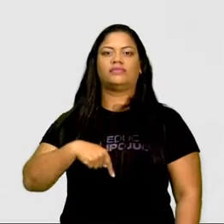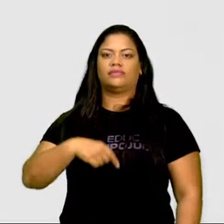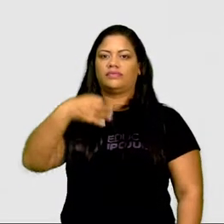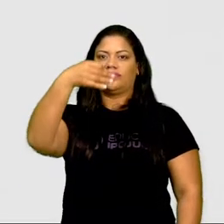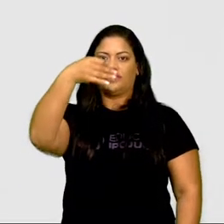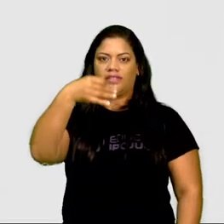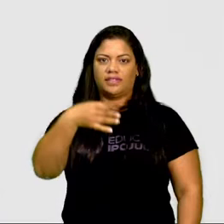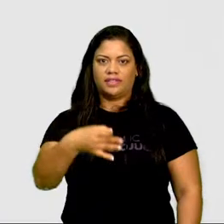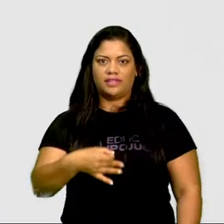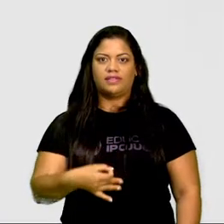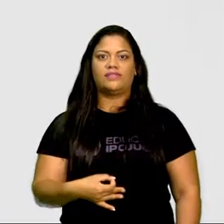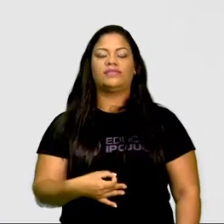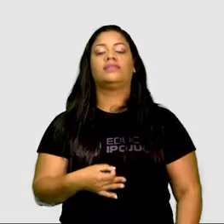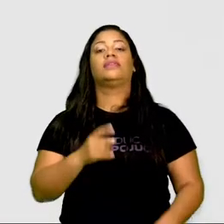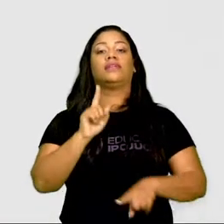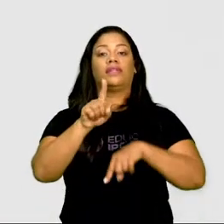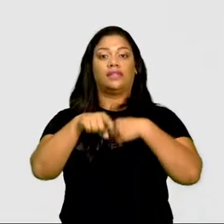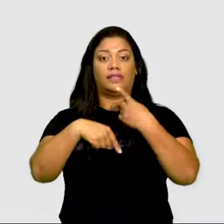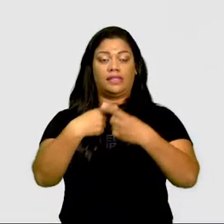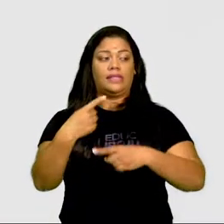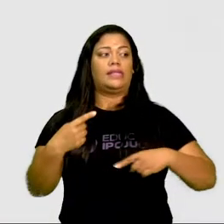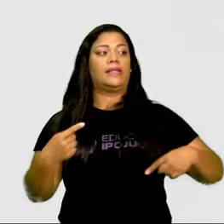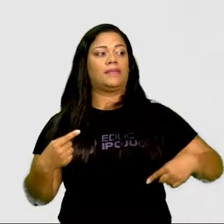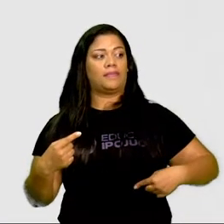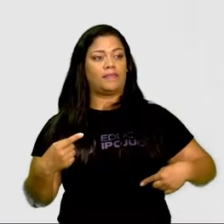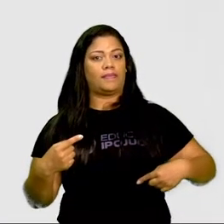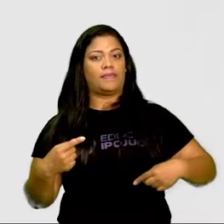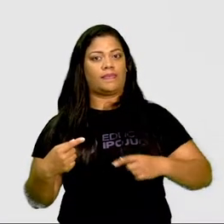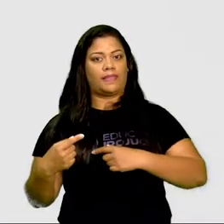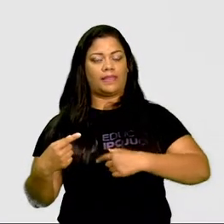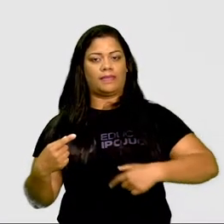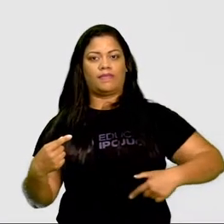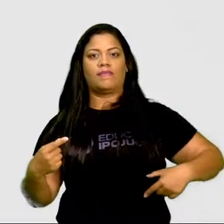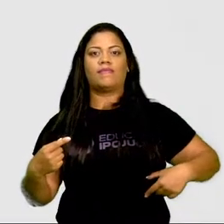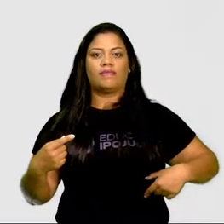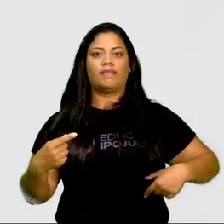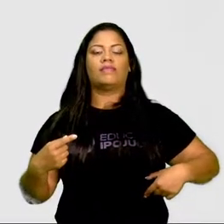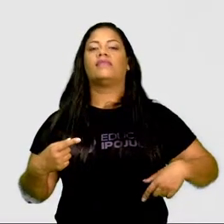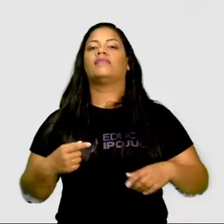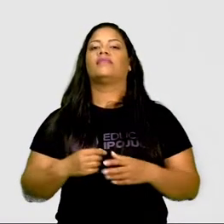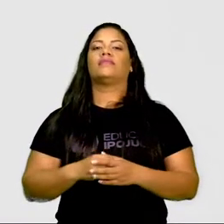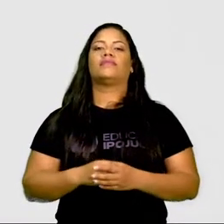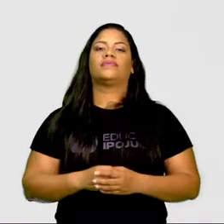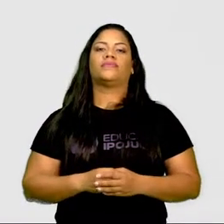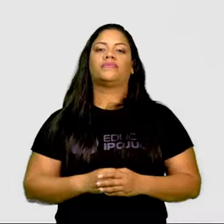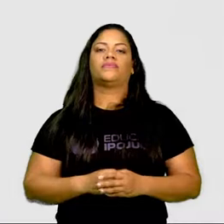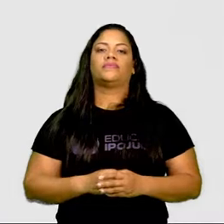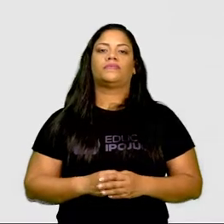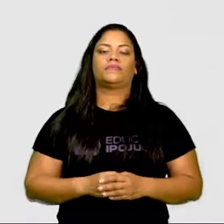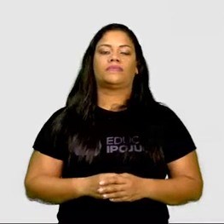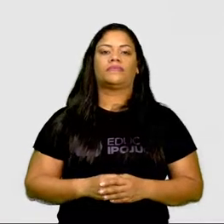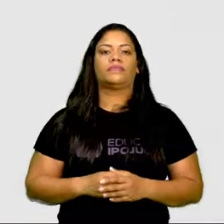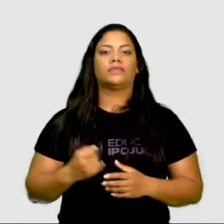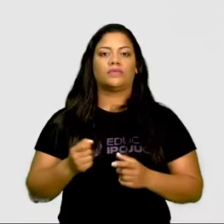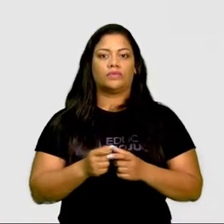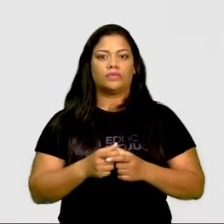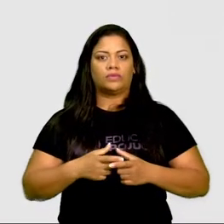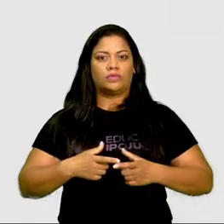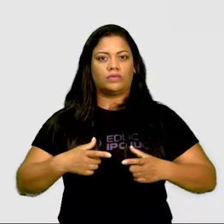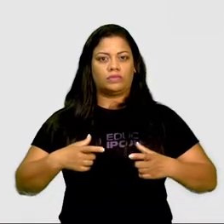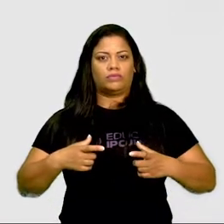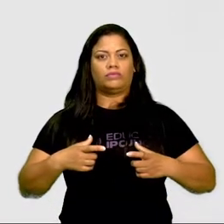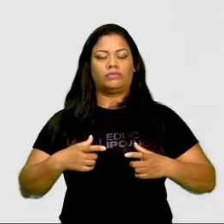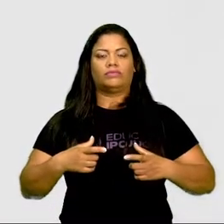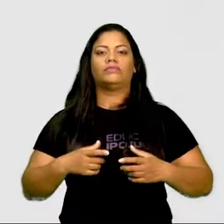No estômago, é o outro órgão também responsável por essa digestão. Que é o estômago, ele é o órgão dilatado do